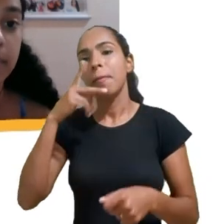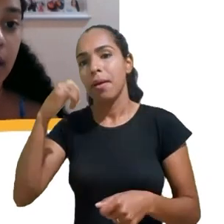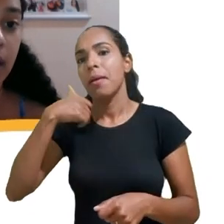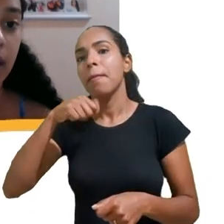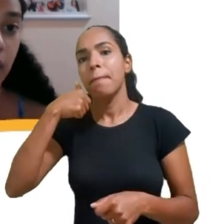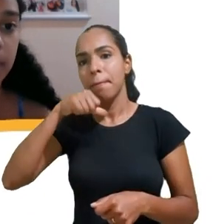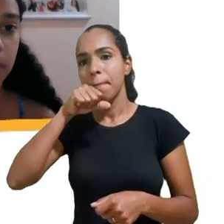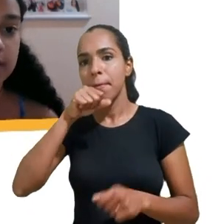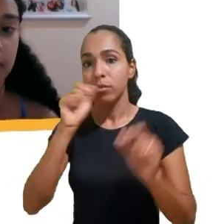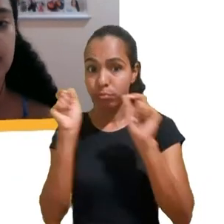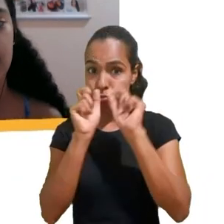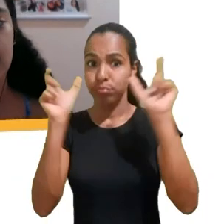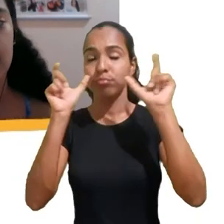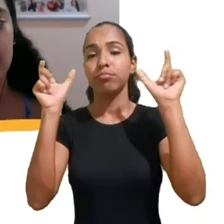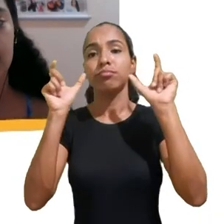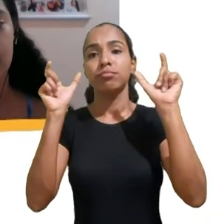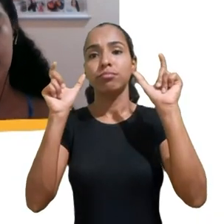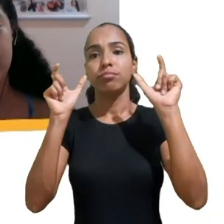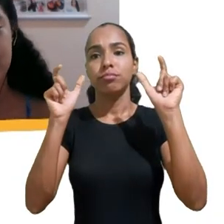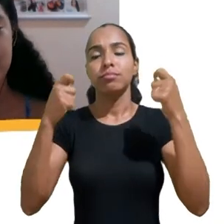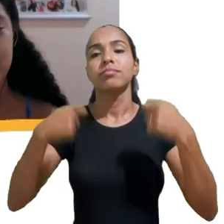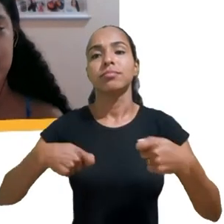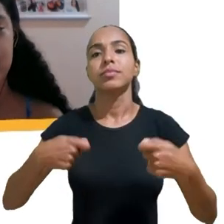que essa é a minha maior preocupação.